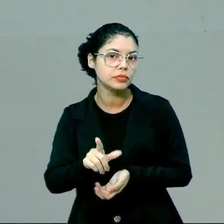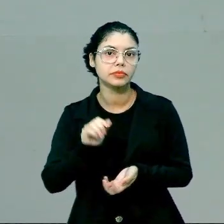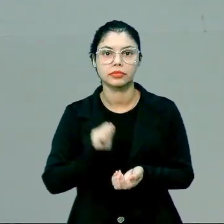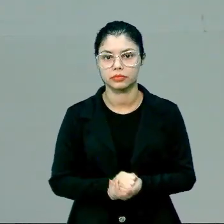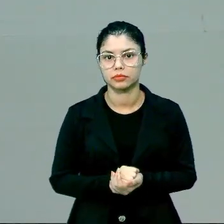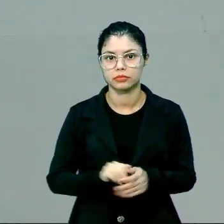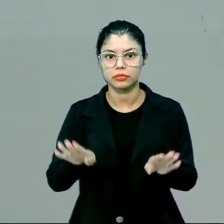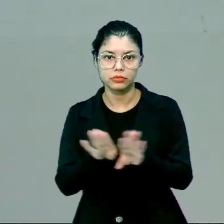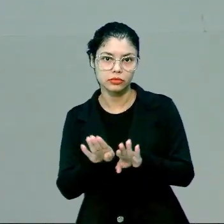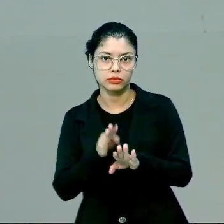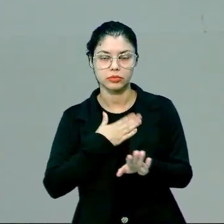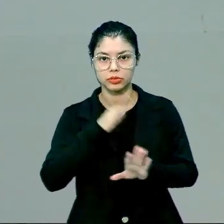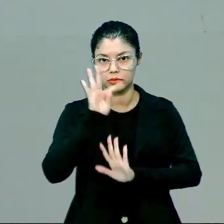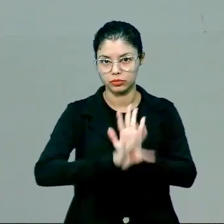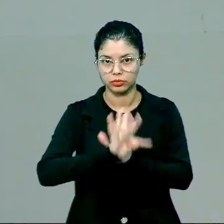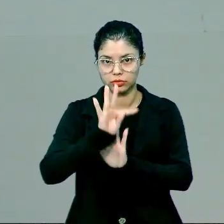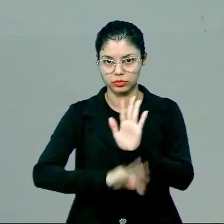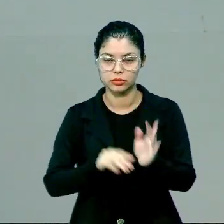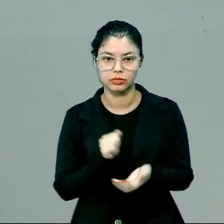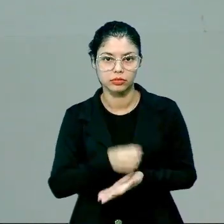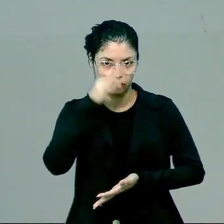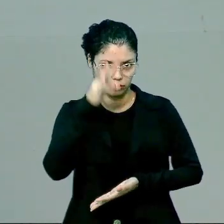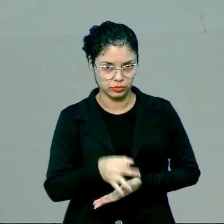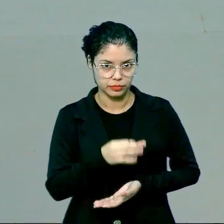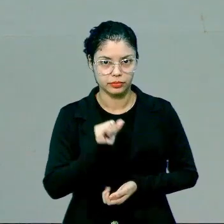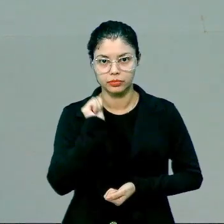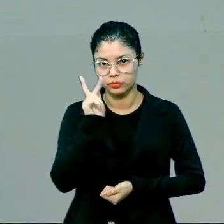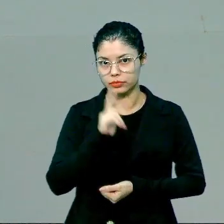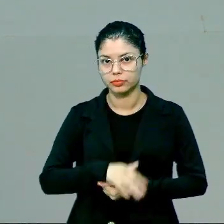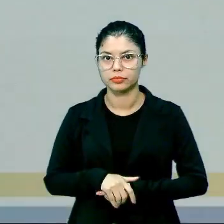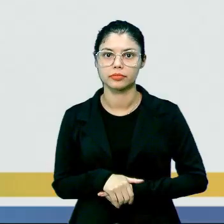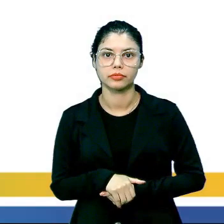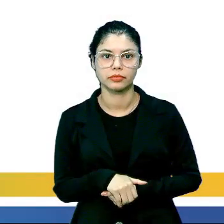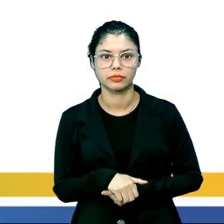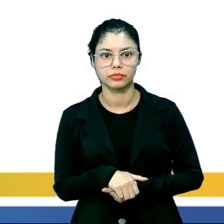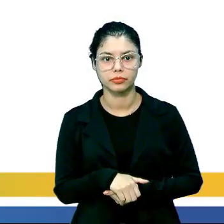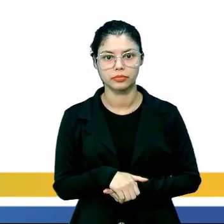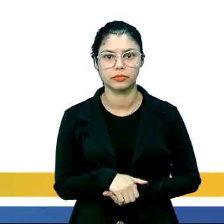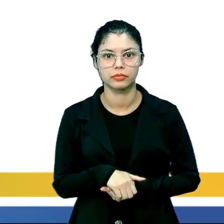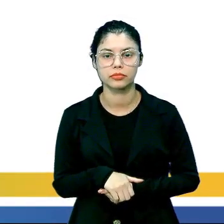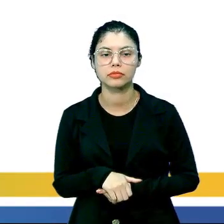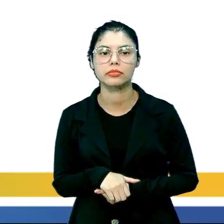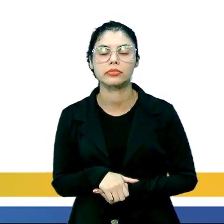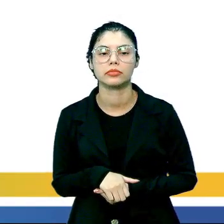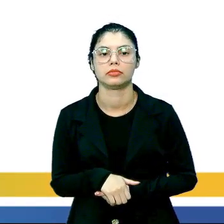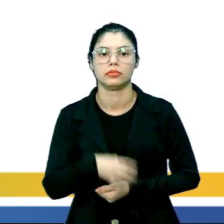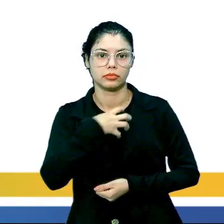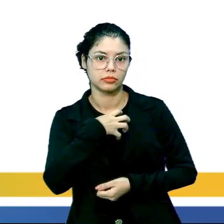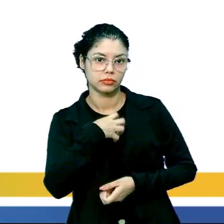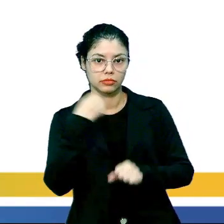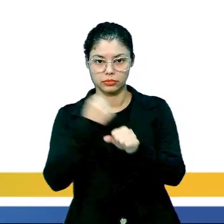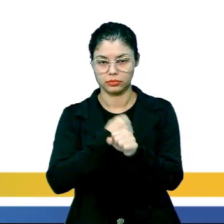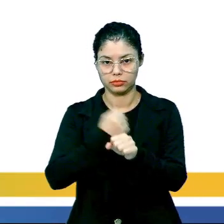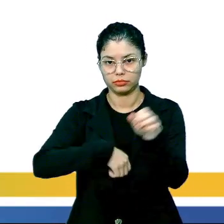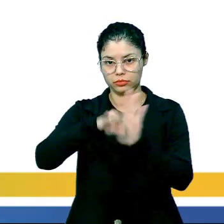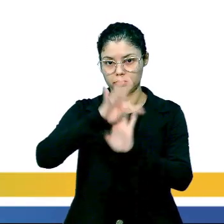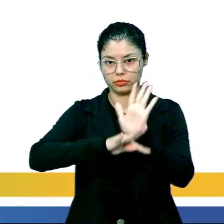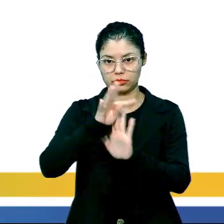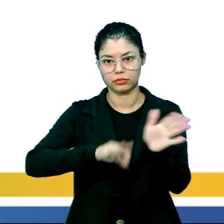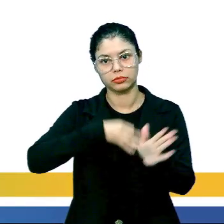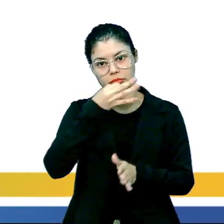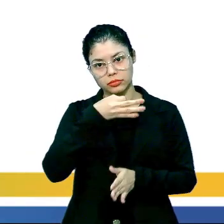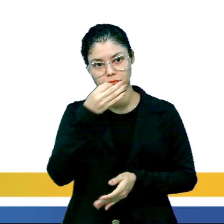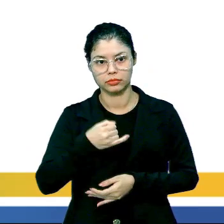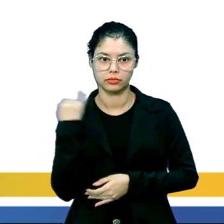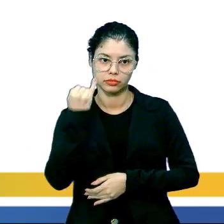a pessoa que vai corrigir o meu texto que eu estou correta. Correto? Vamos à aula. No momento da construção textual,